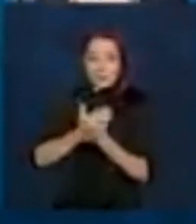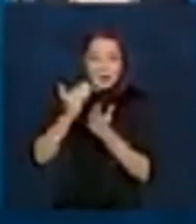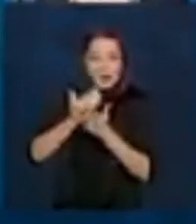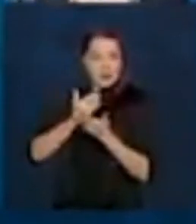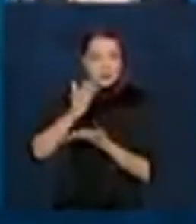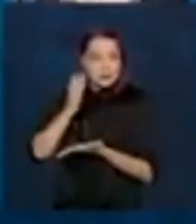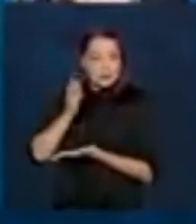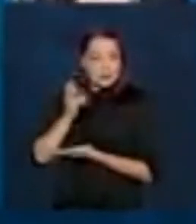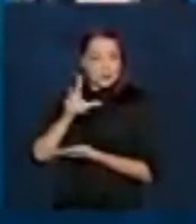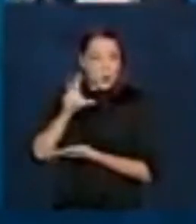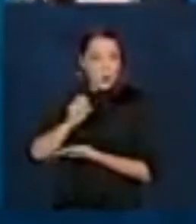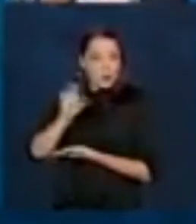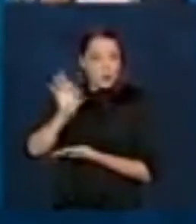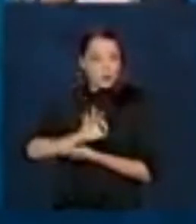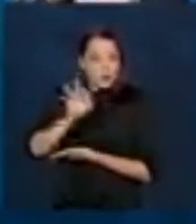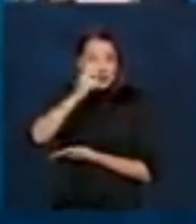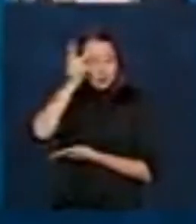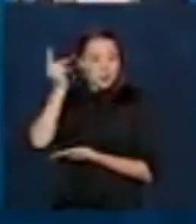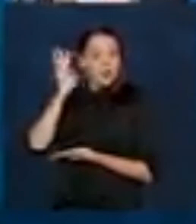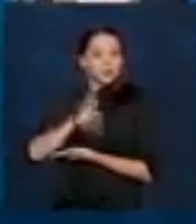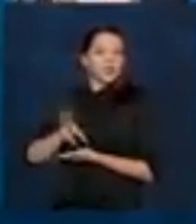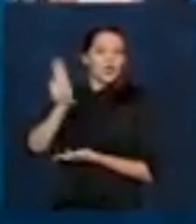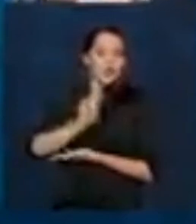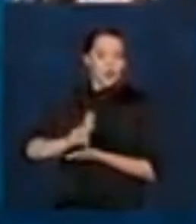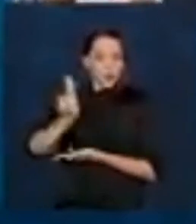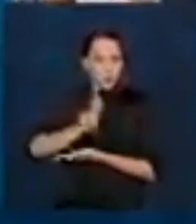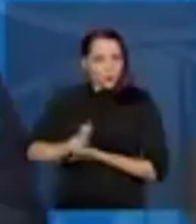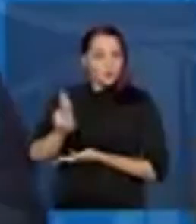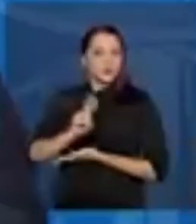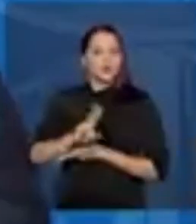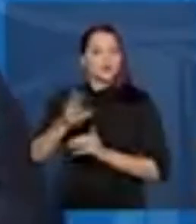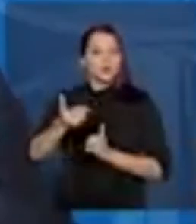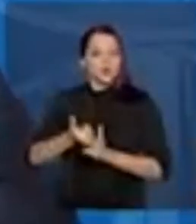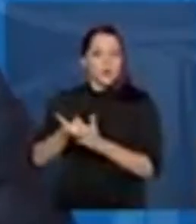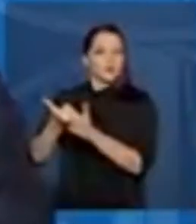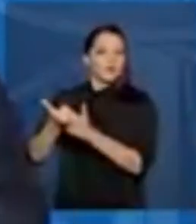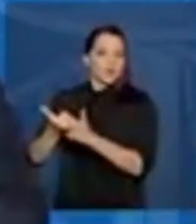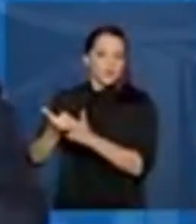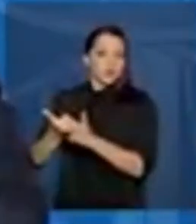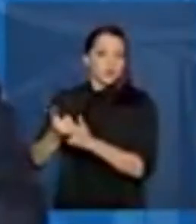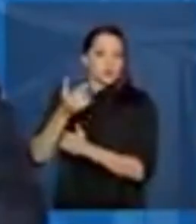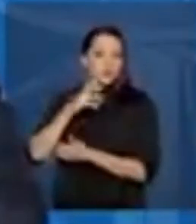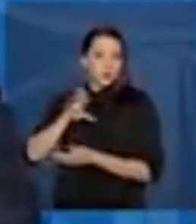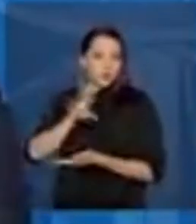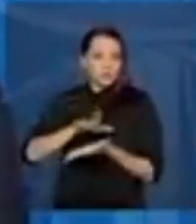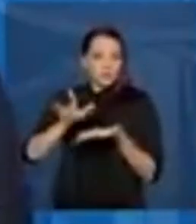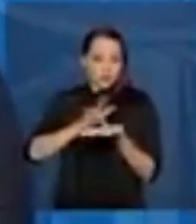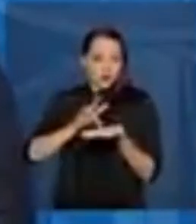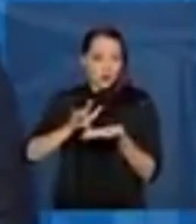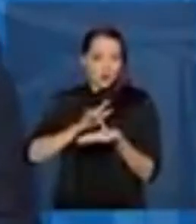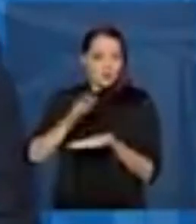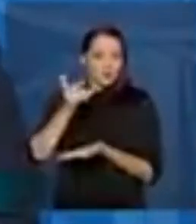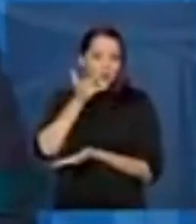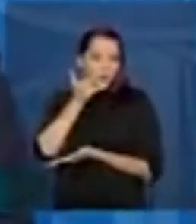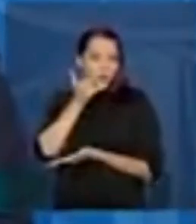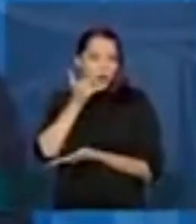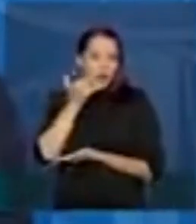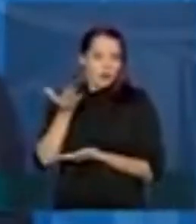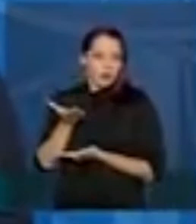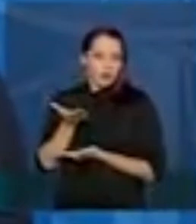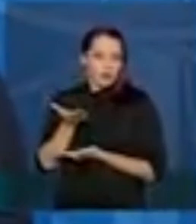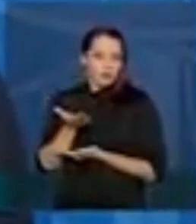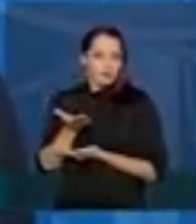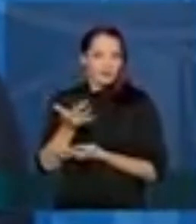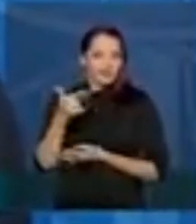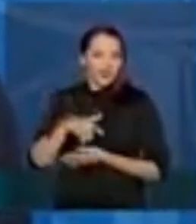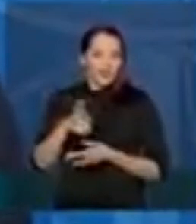das pessoas já fazem uso do auxílio pelo celular. Ou seja, nem chega